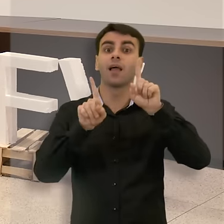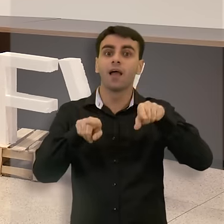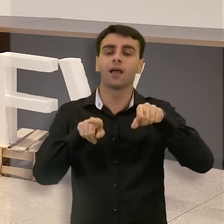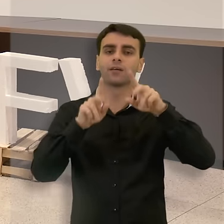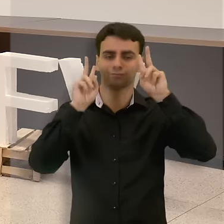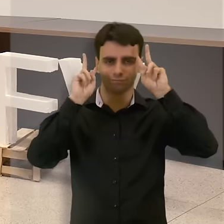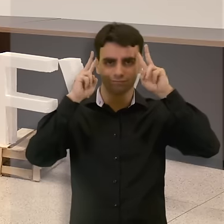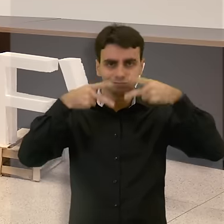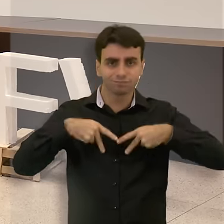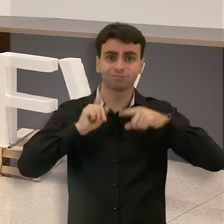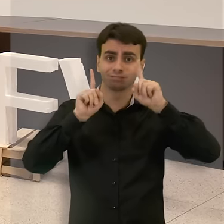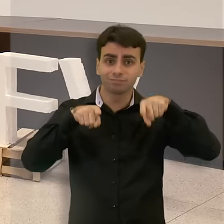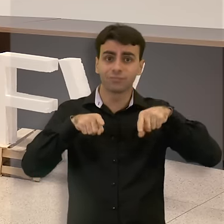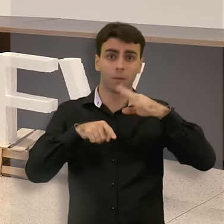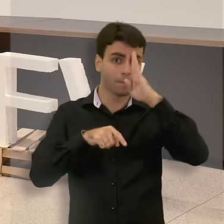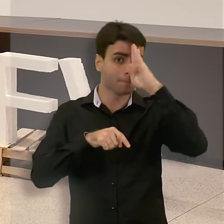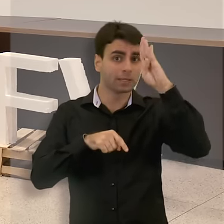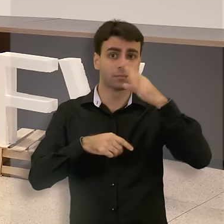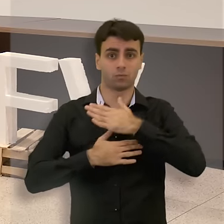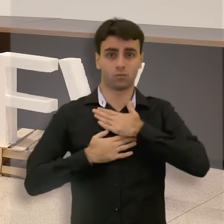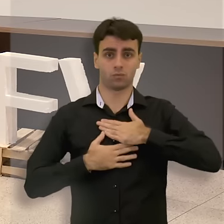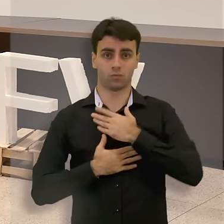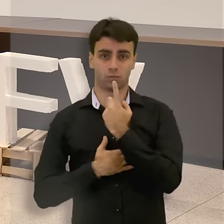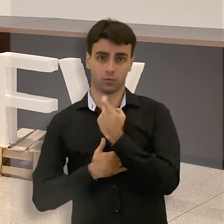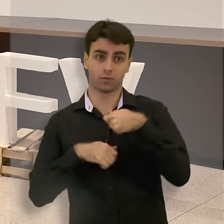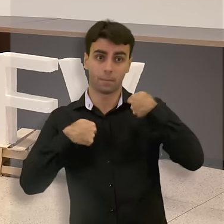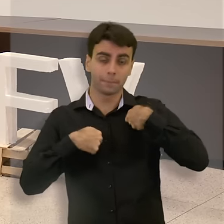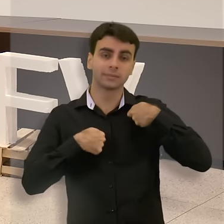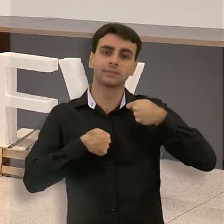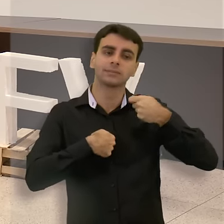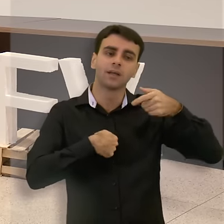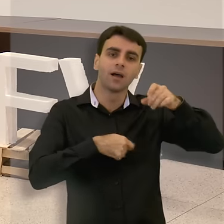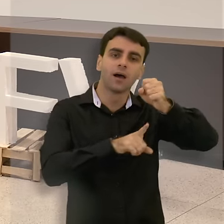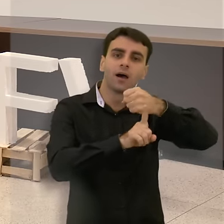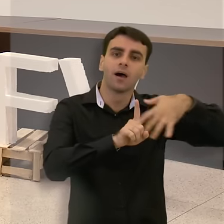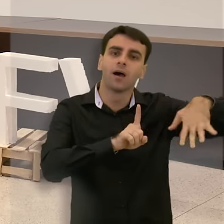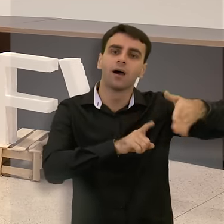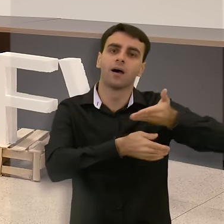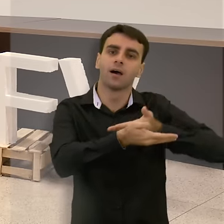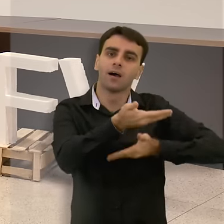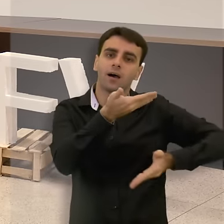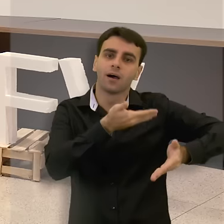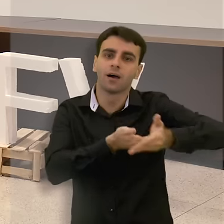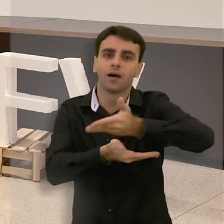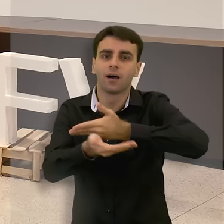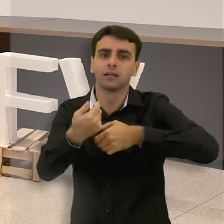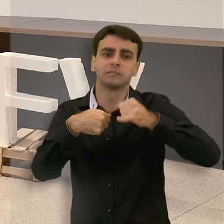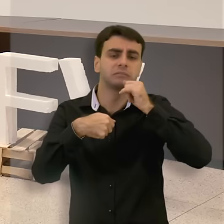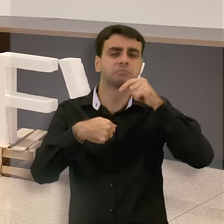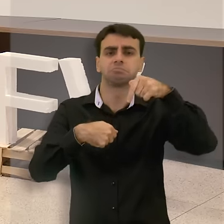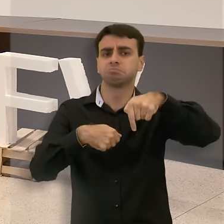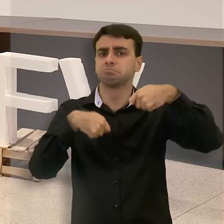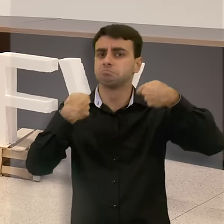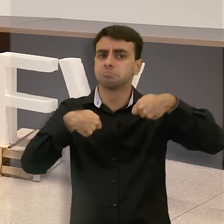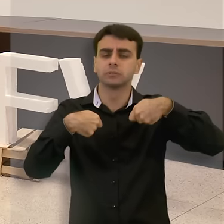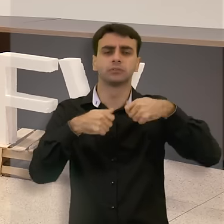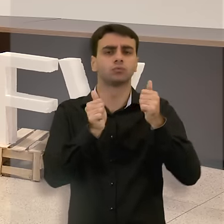reconhecer que o nosso bem-estar individual depende do bem-estar das pessoas que estão aqui nessa sala do seu lado,